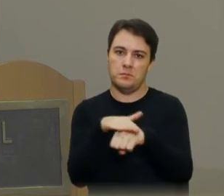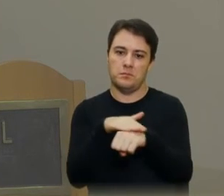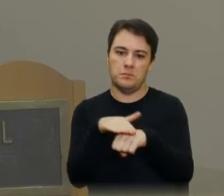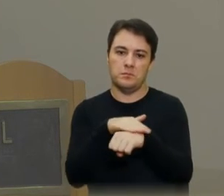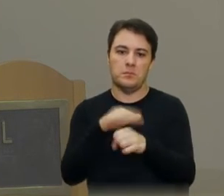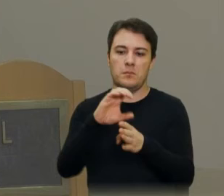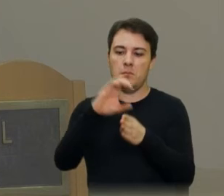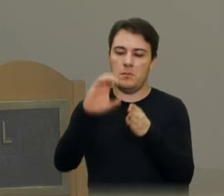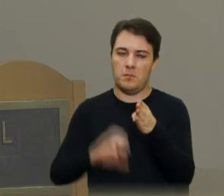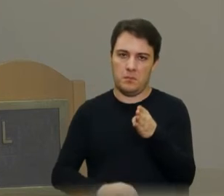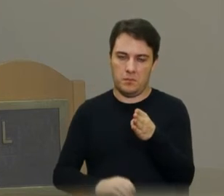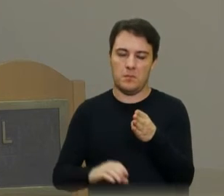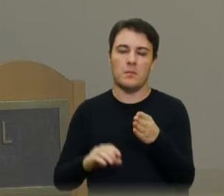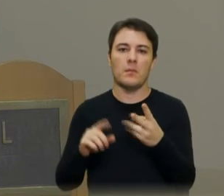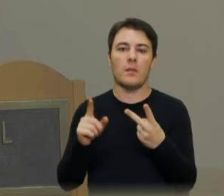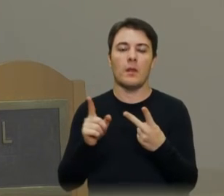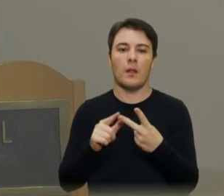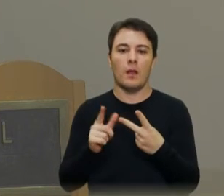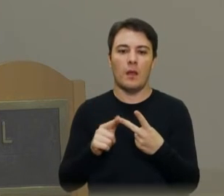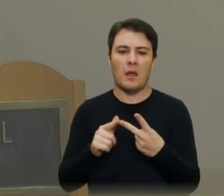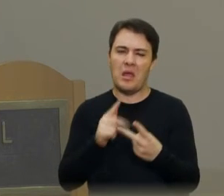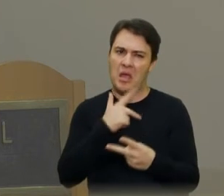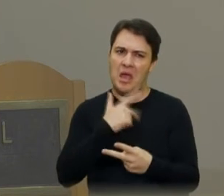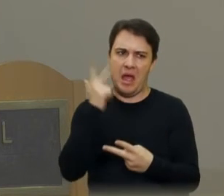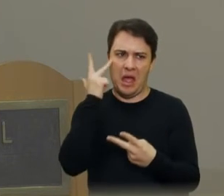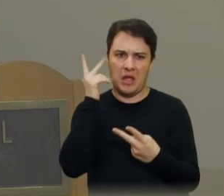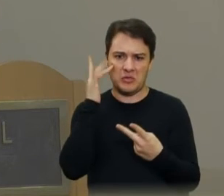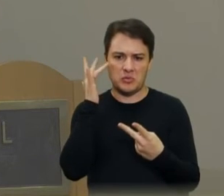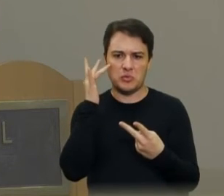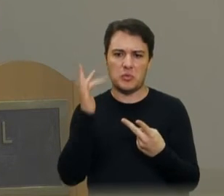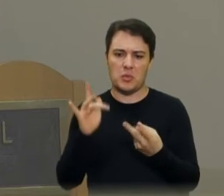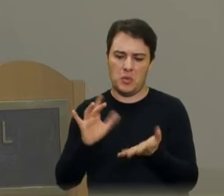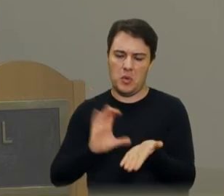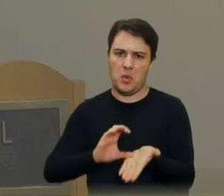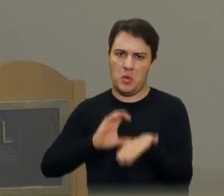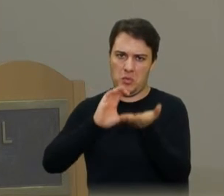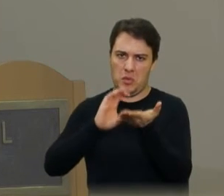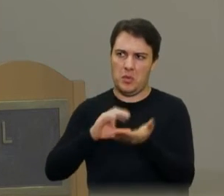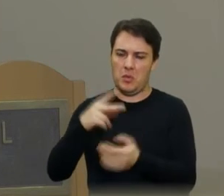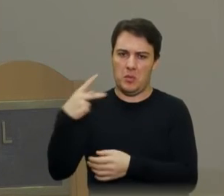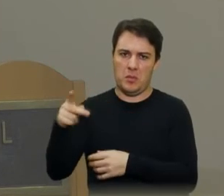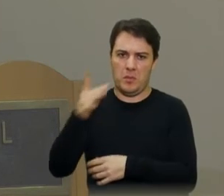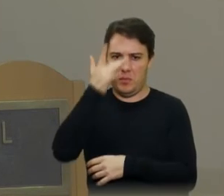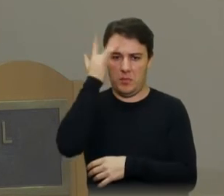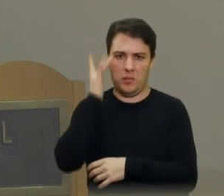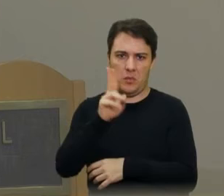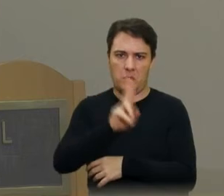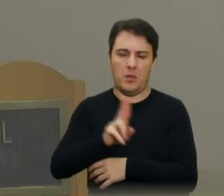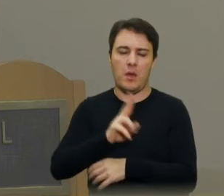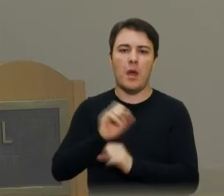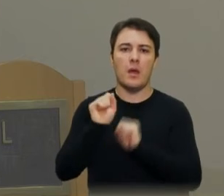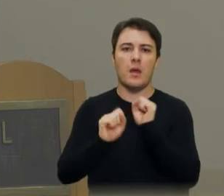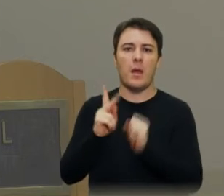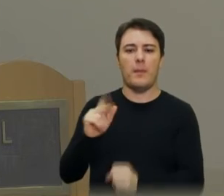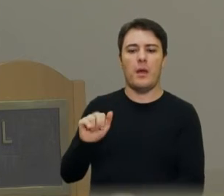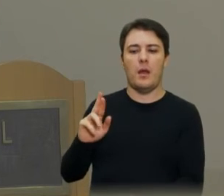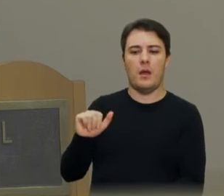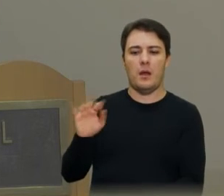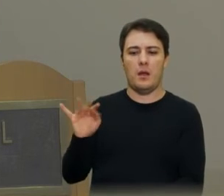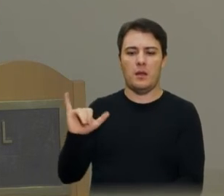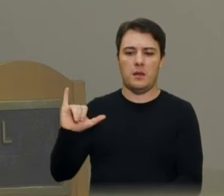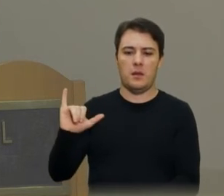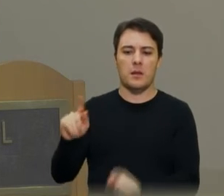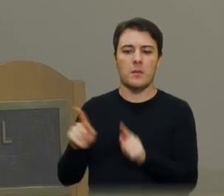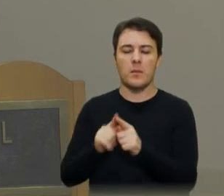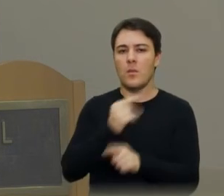Câmara, eu acho que representante do Conselho dos Usuários, Paraty, o Nilson